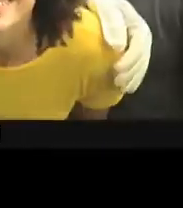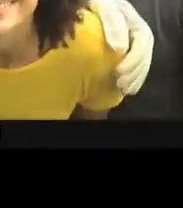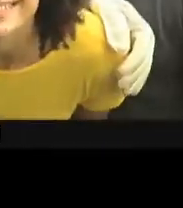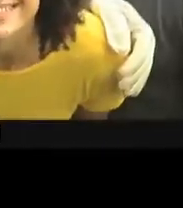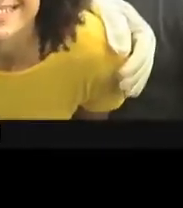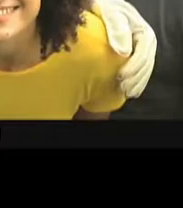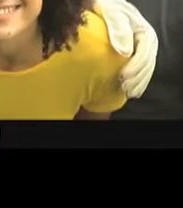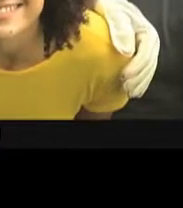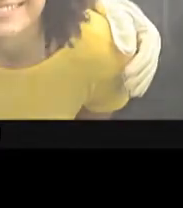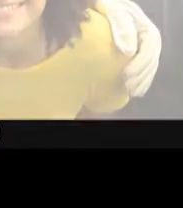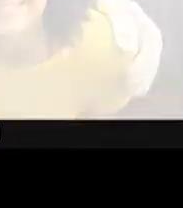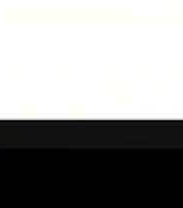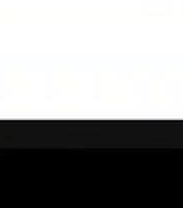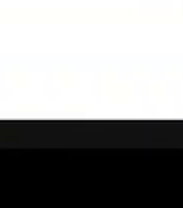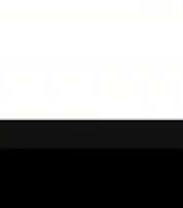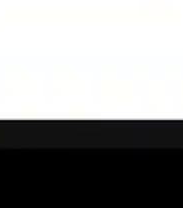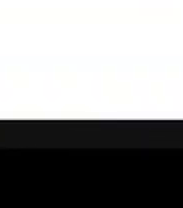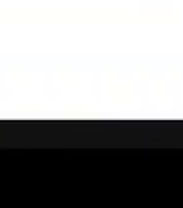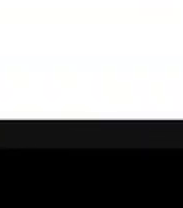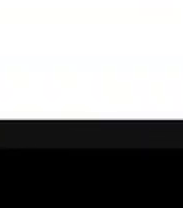experiência inesquecível.